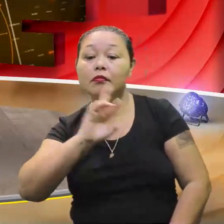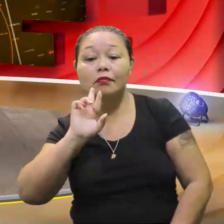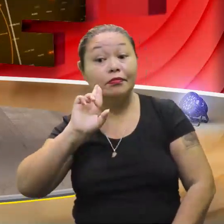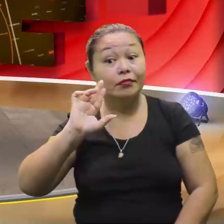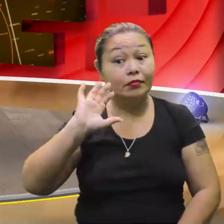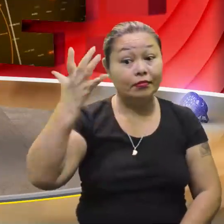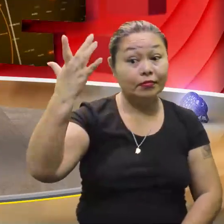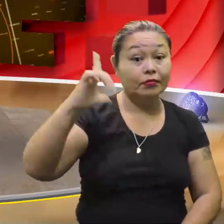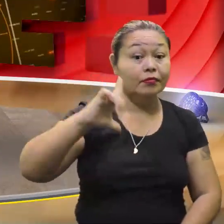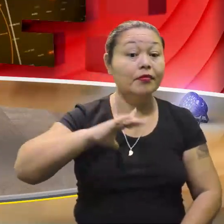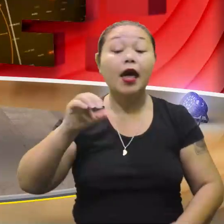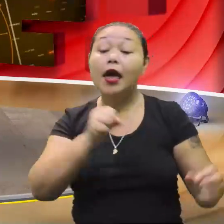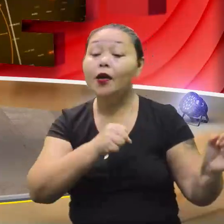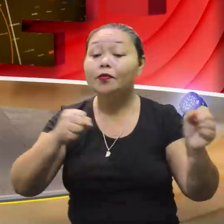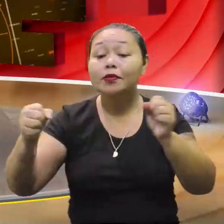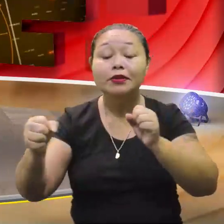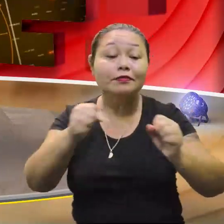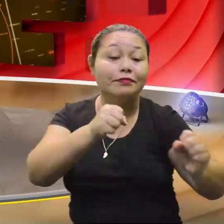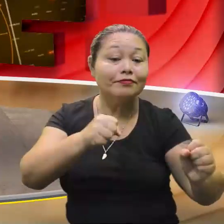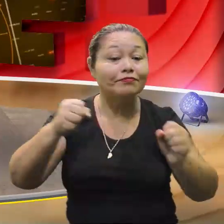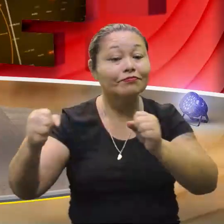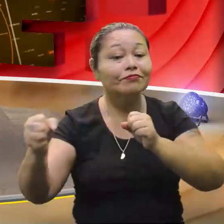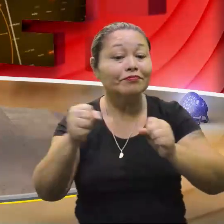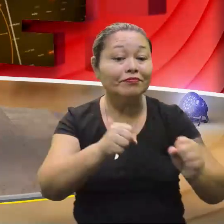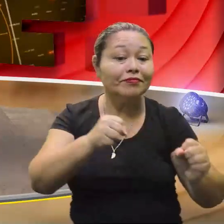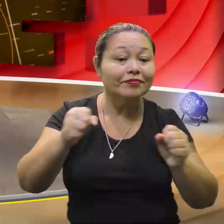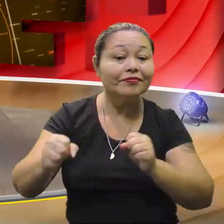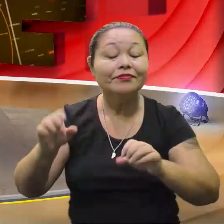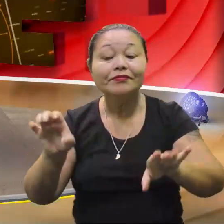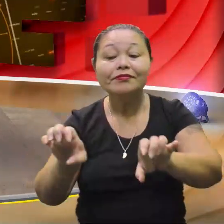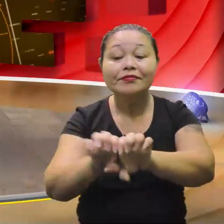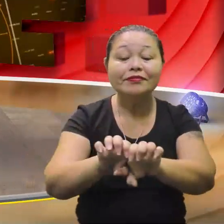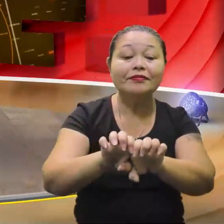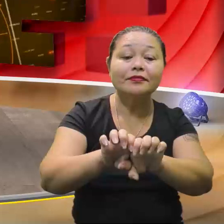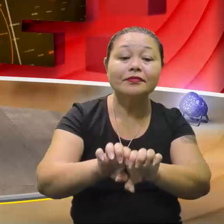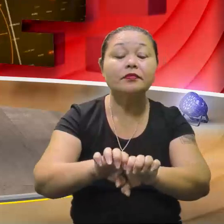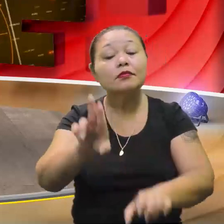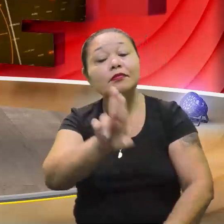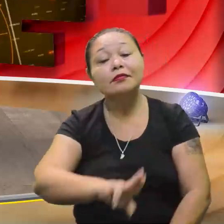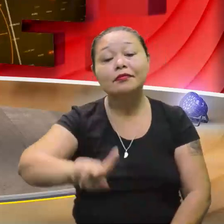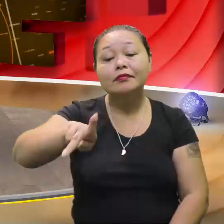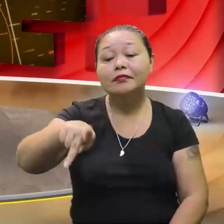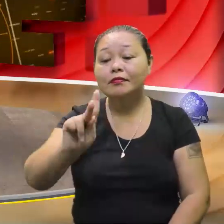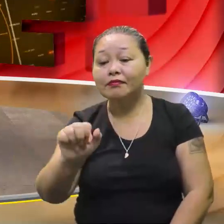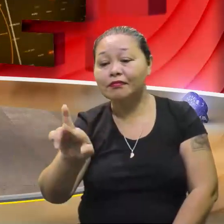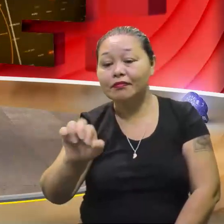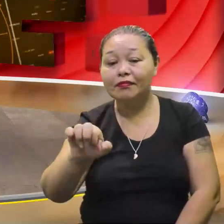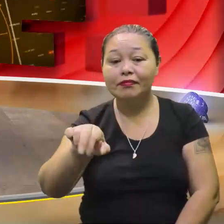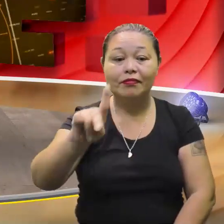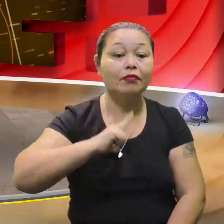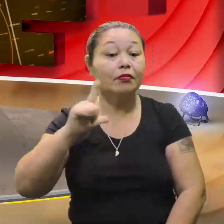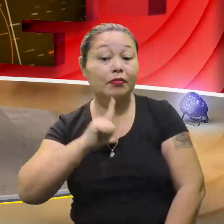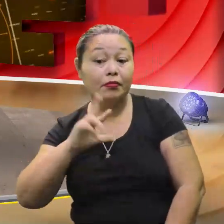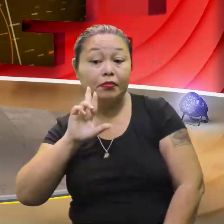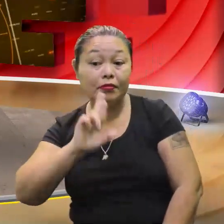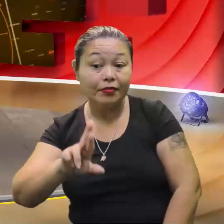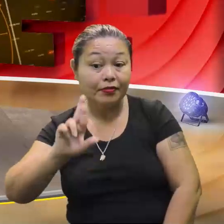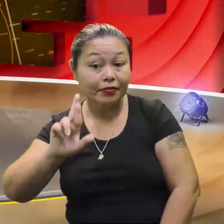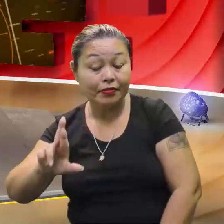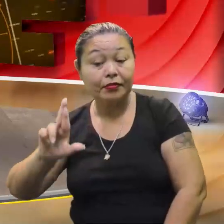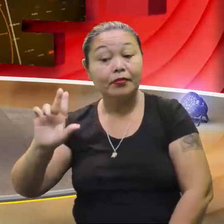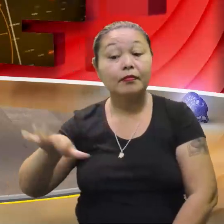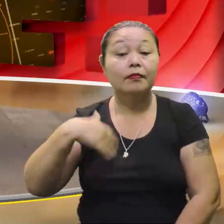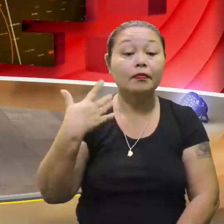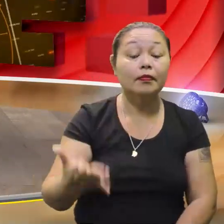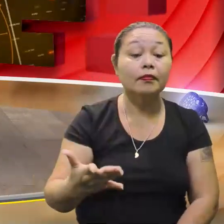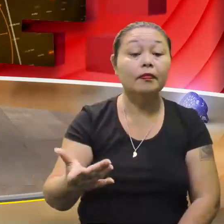tem a solução. É o poder, é o poder, é o poder da equação. Usando Bhaskara se tem a solução.